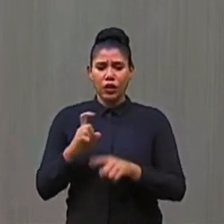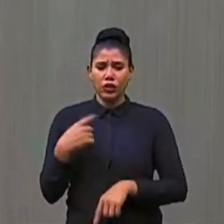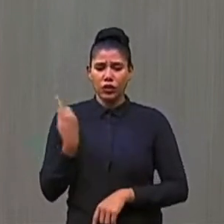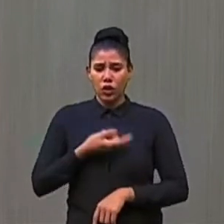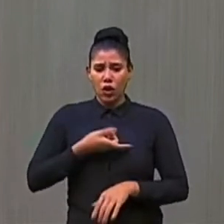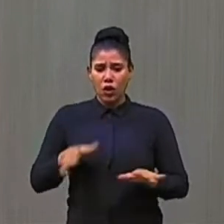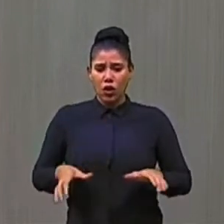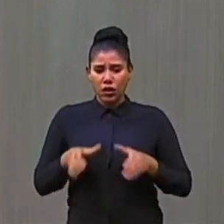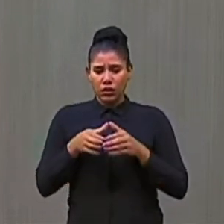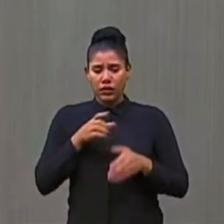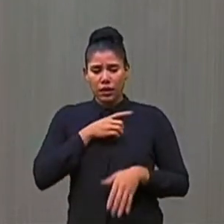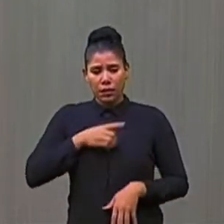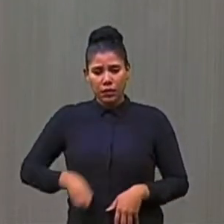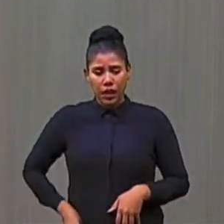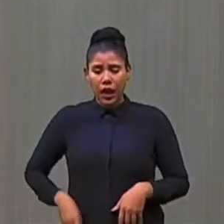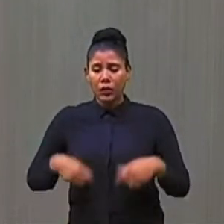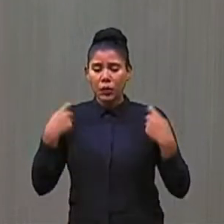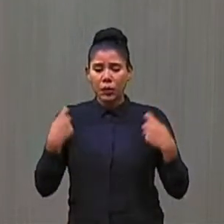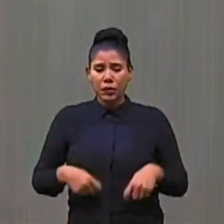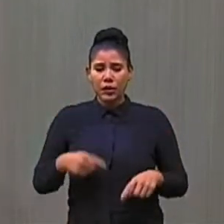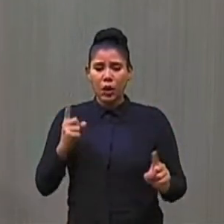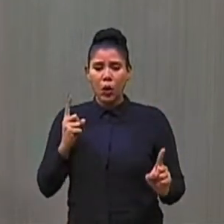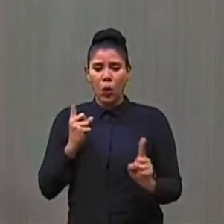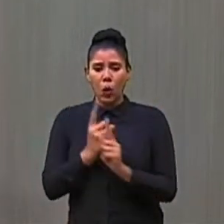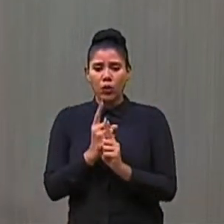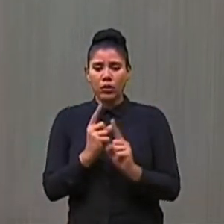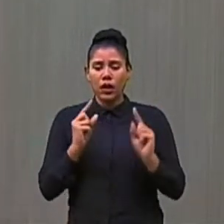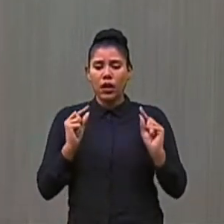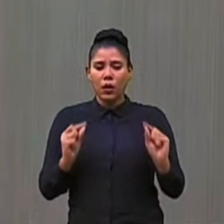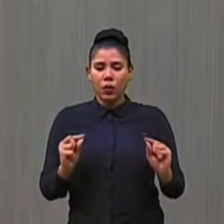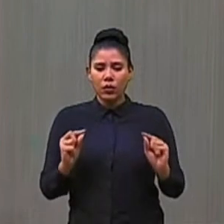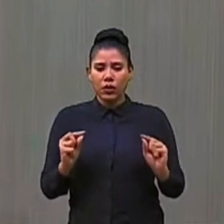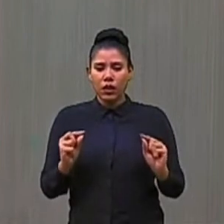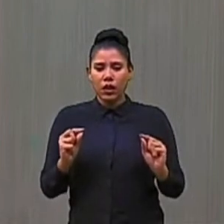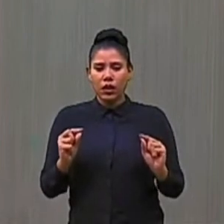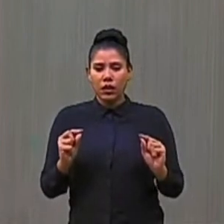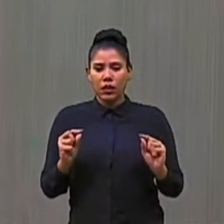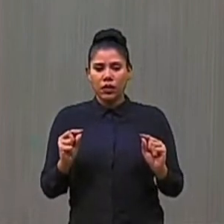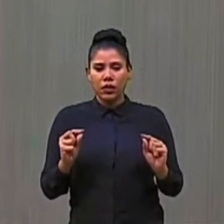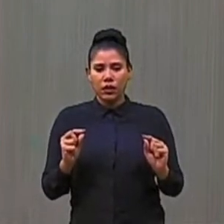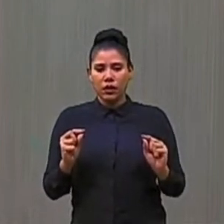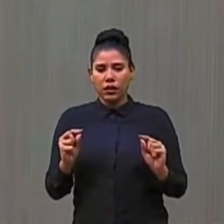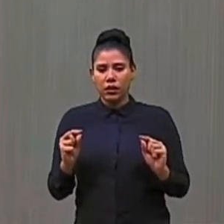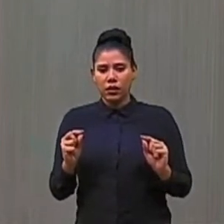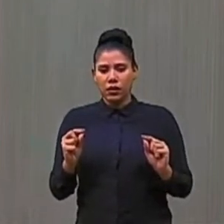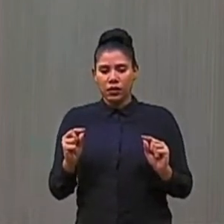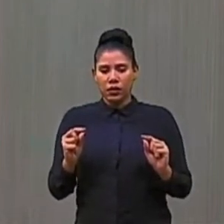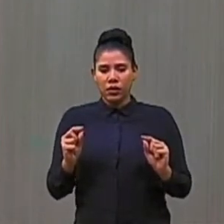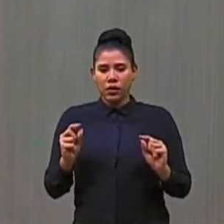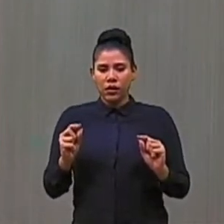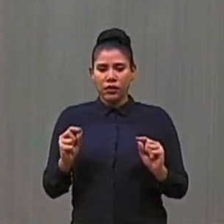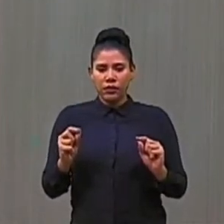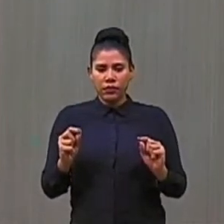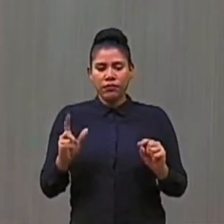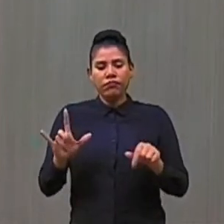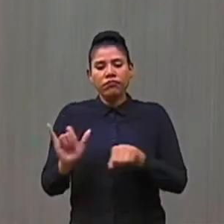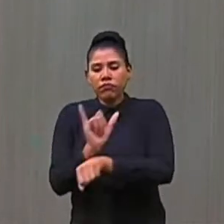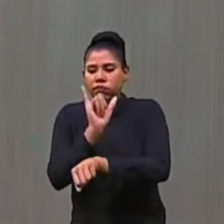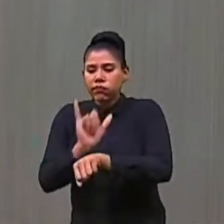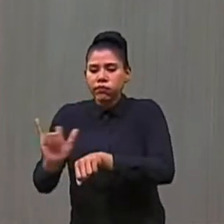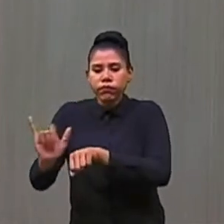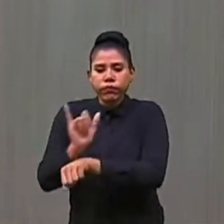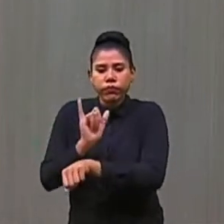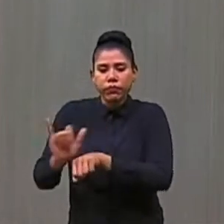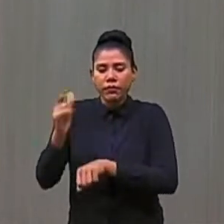parlamentares, temos que encontrar cada vez mais, chanceler, as alternativas